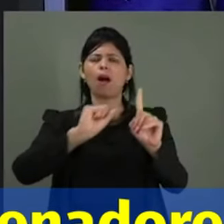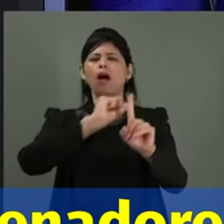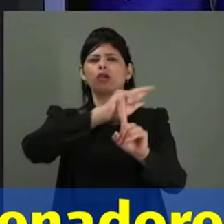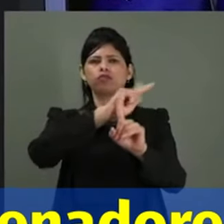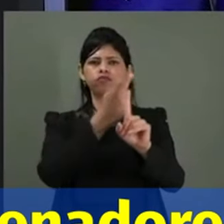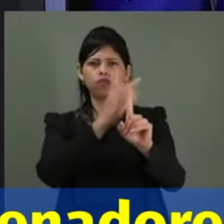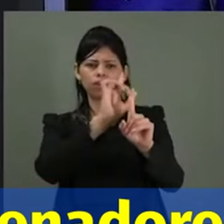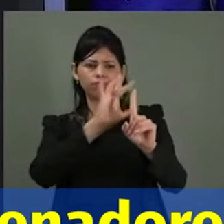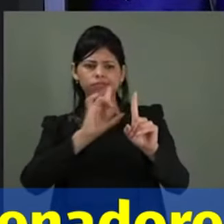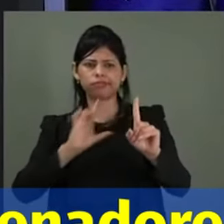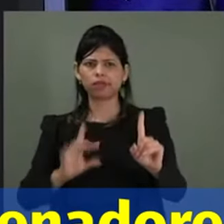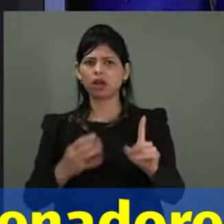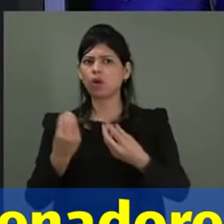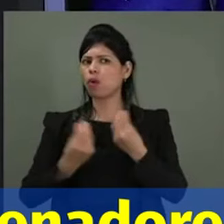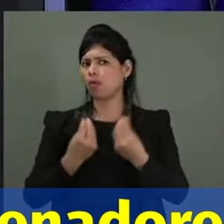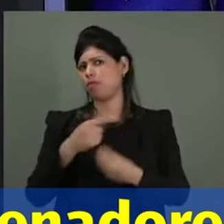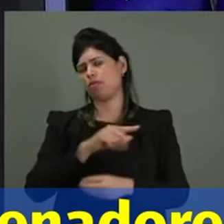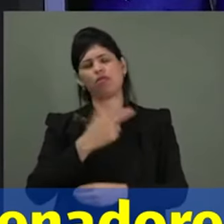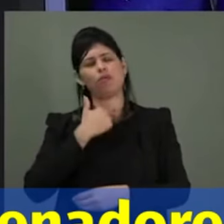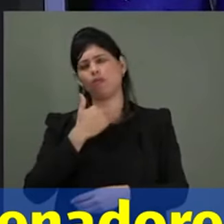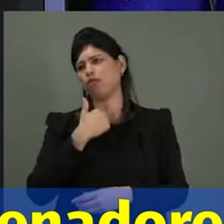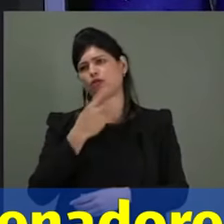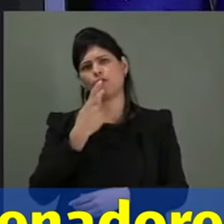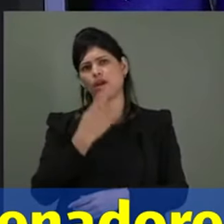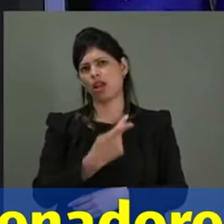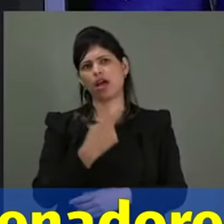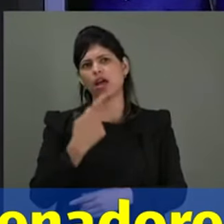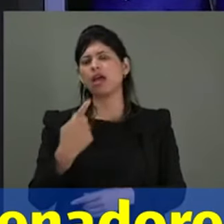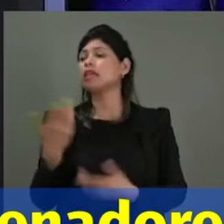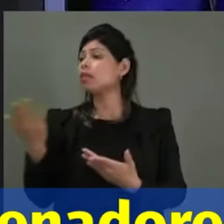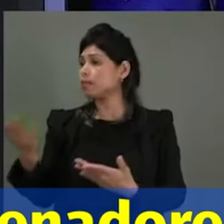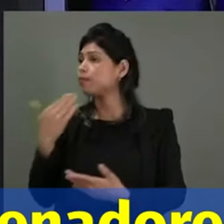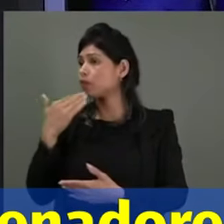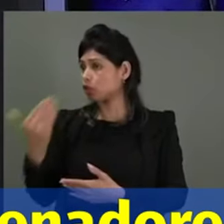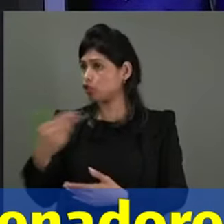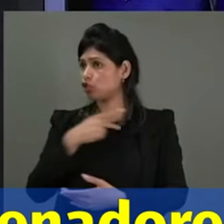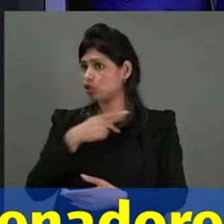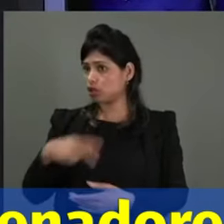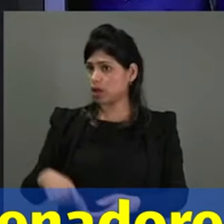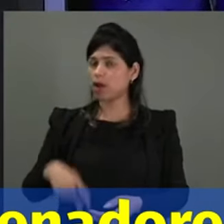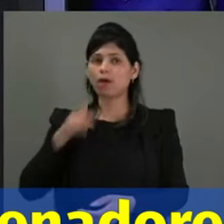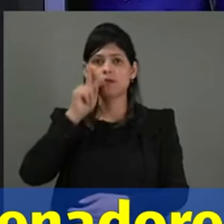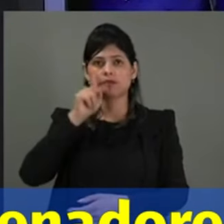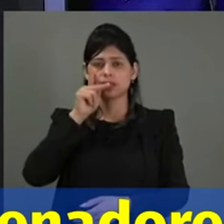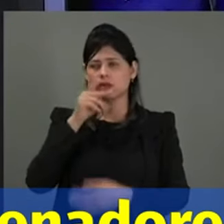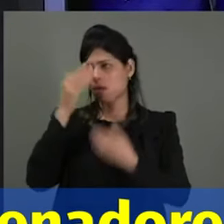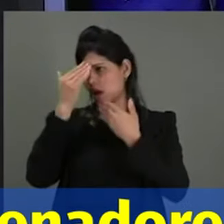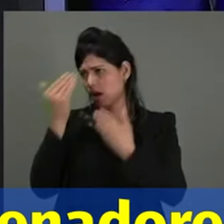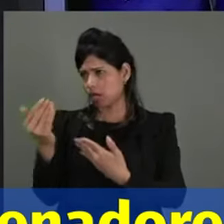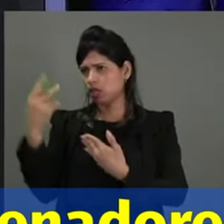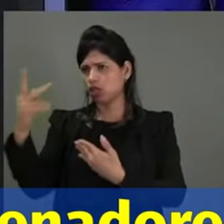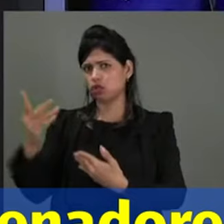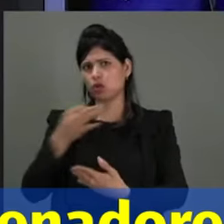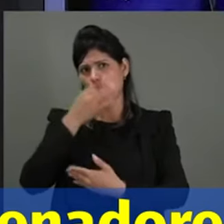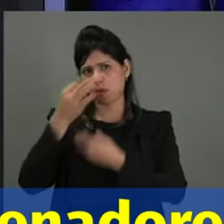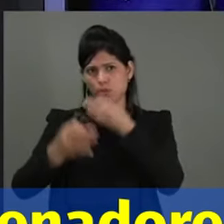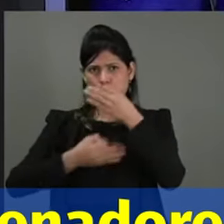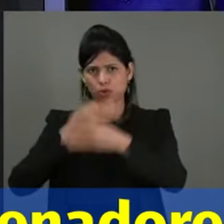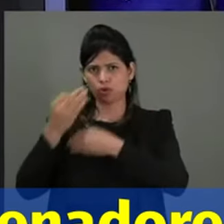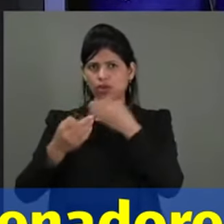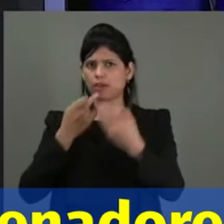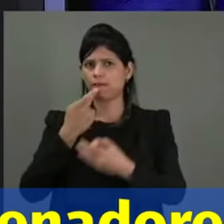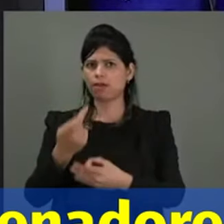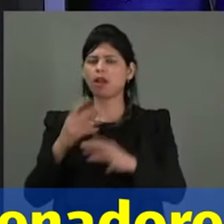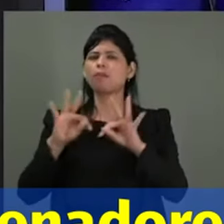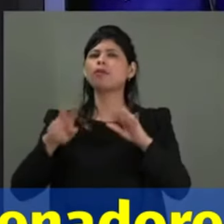Então, senhor presidente, senador Paim, lhe convido e agradeço as intervenções e a oportunidade de falar para todos.